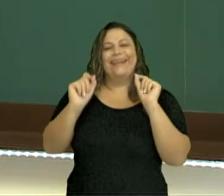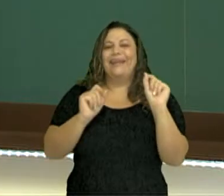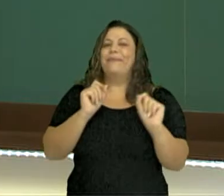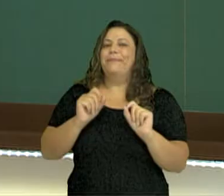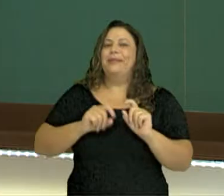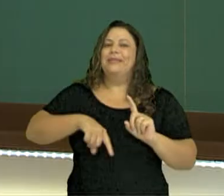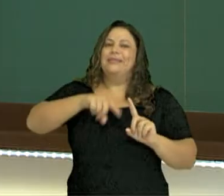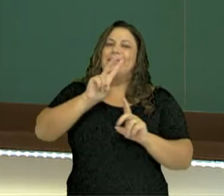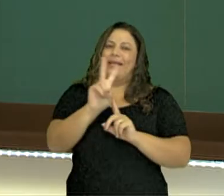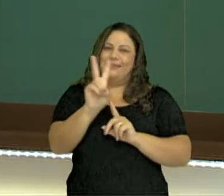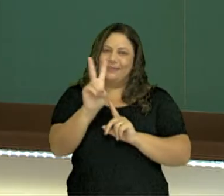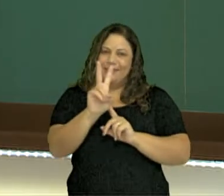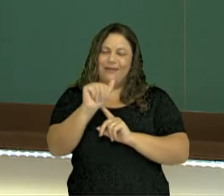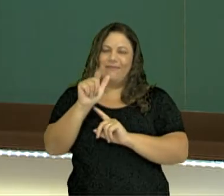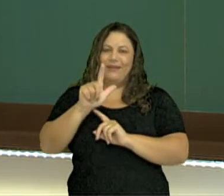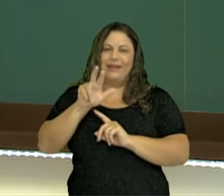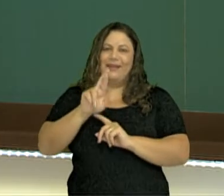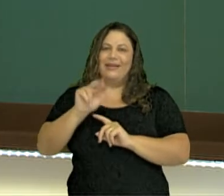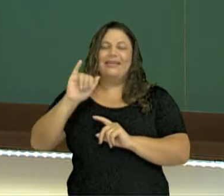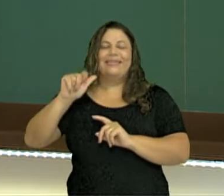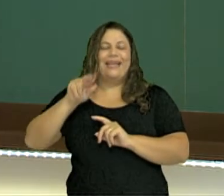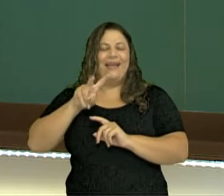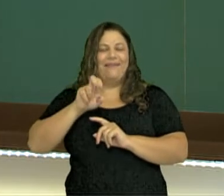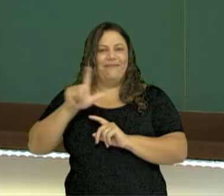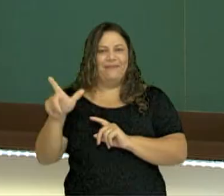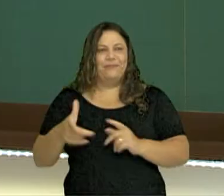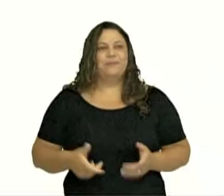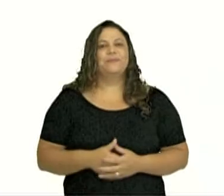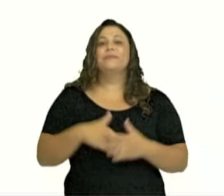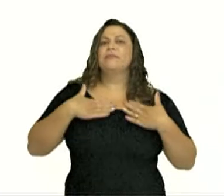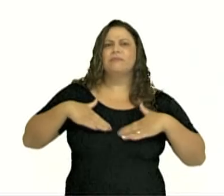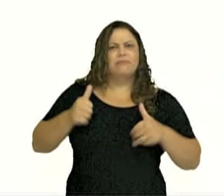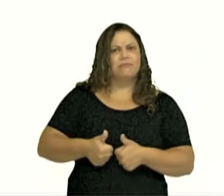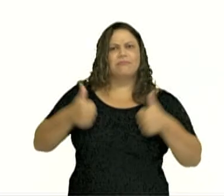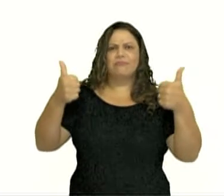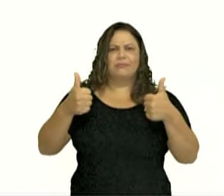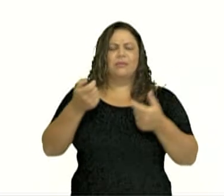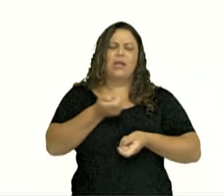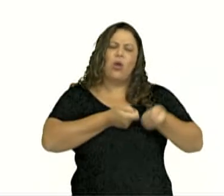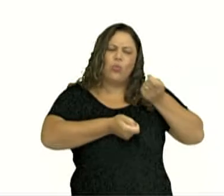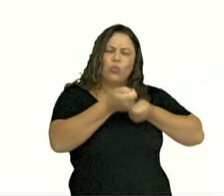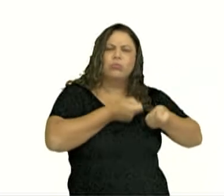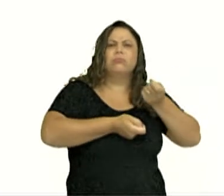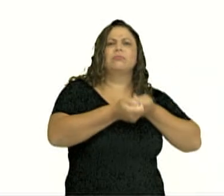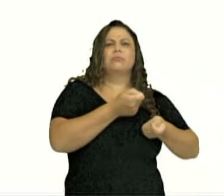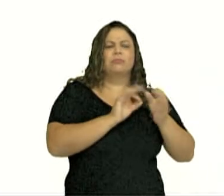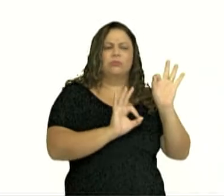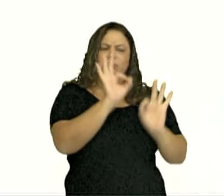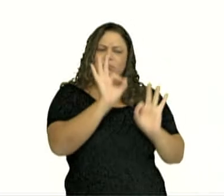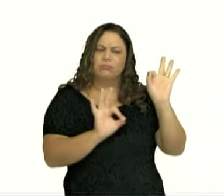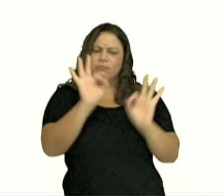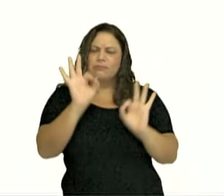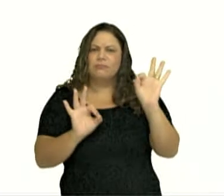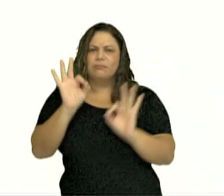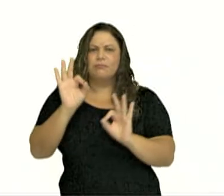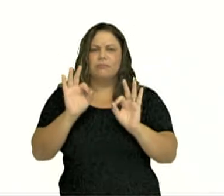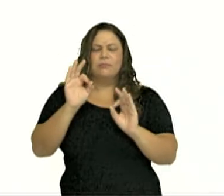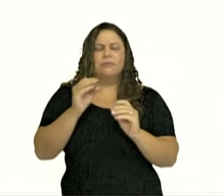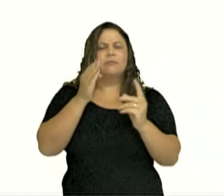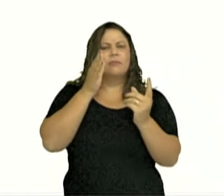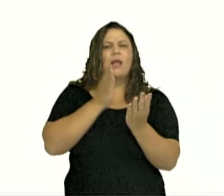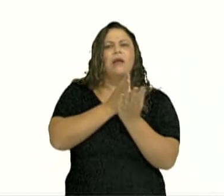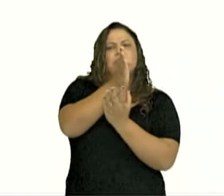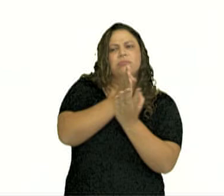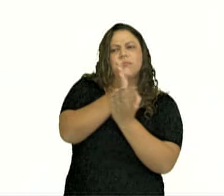variáveis. Tranquilo? Então, o orçamento vai ajudar você a traçar suas metas para você chegar